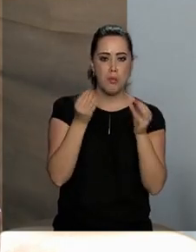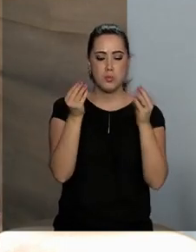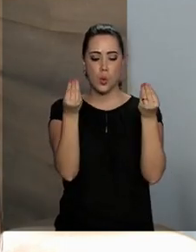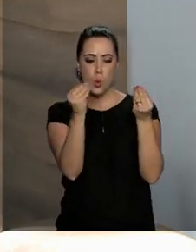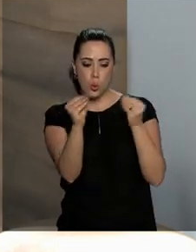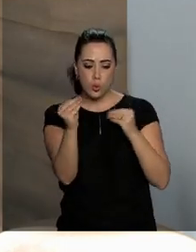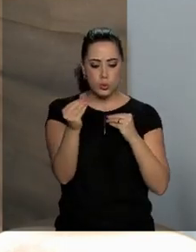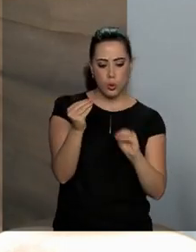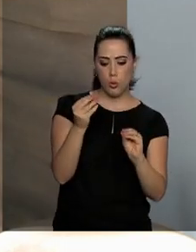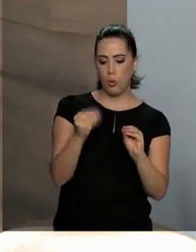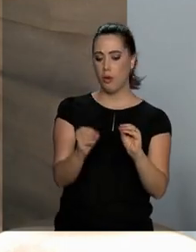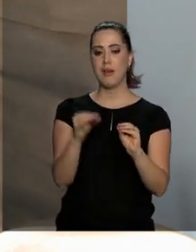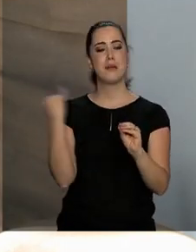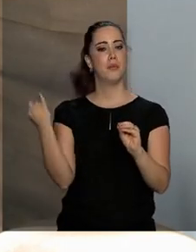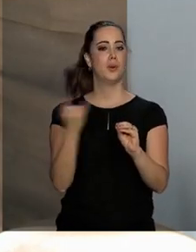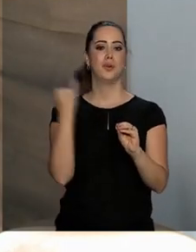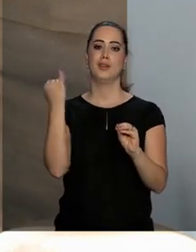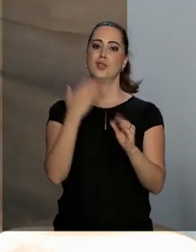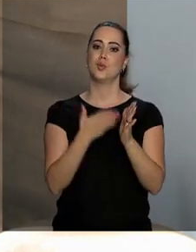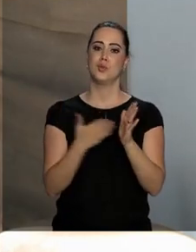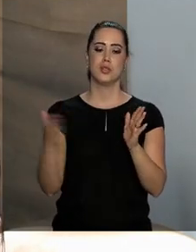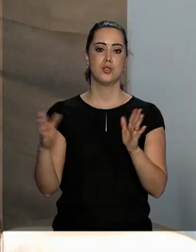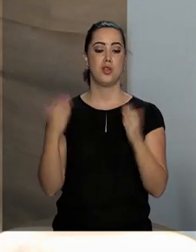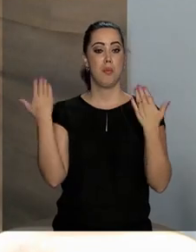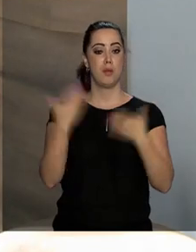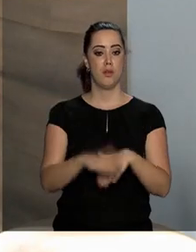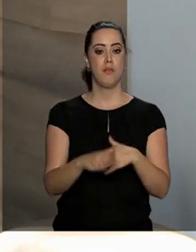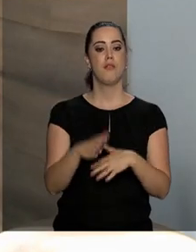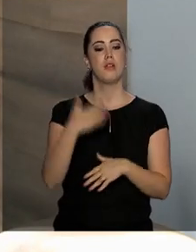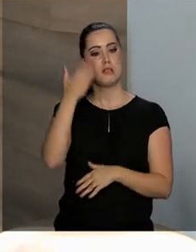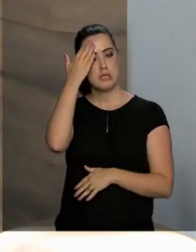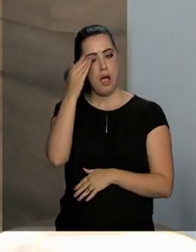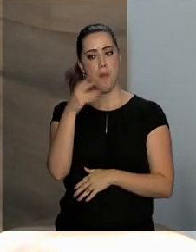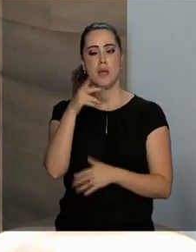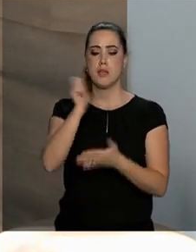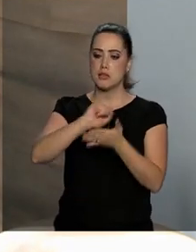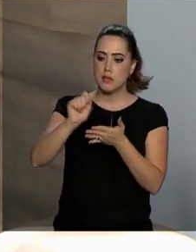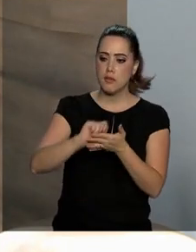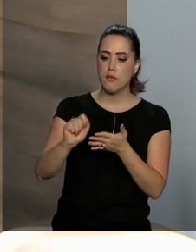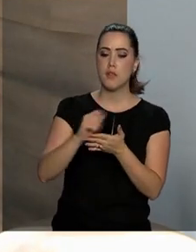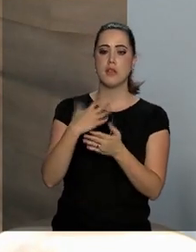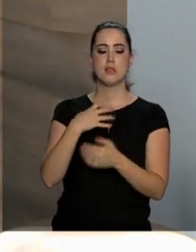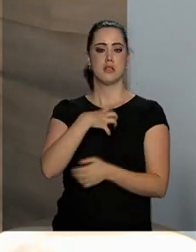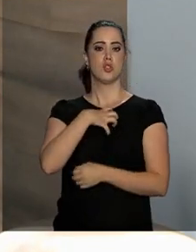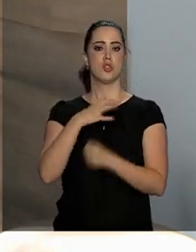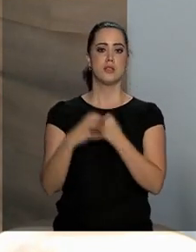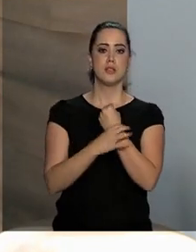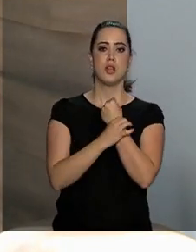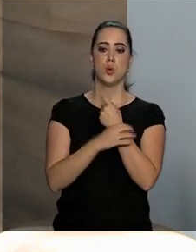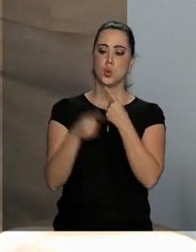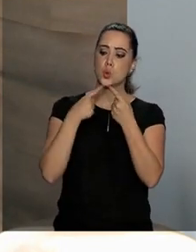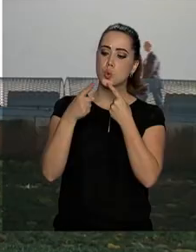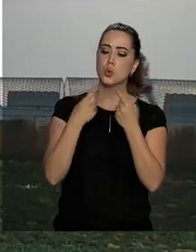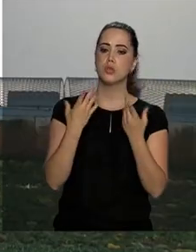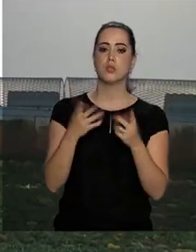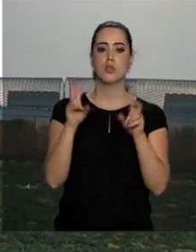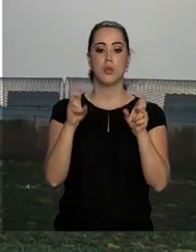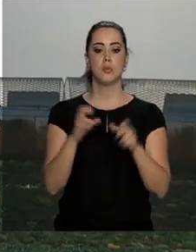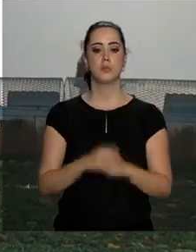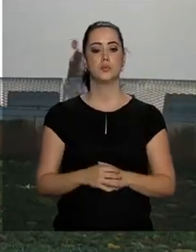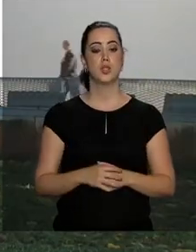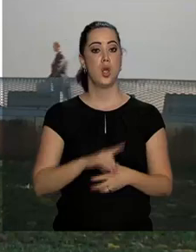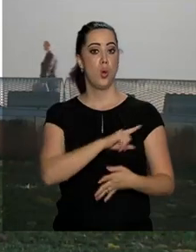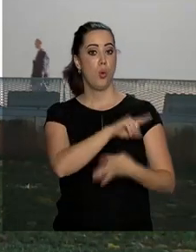importante durante a prova. E também ter muito conhecimento geral, para você ter muito mais segurança na hora de debater sobre o tema. Das